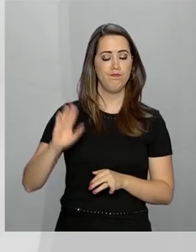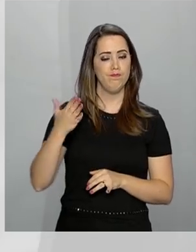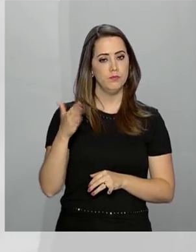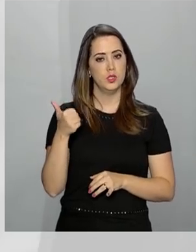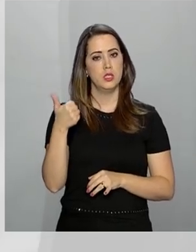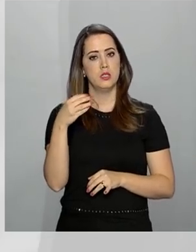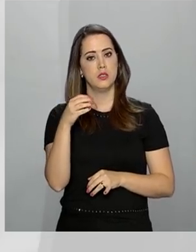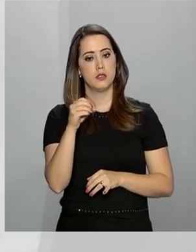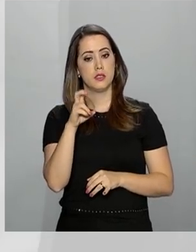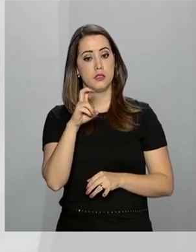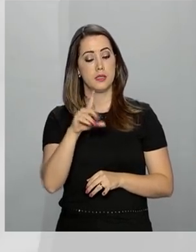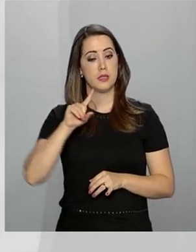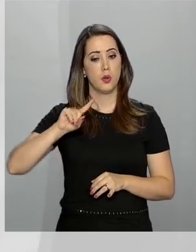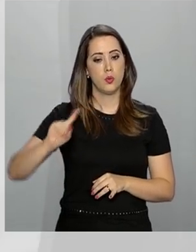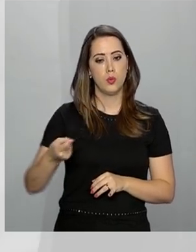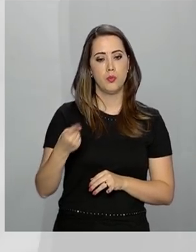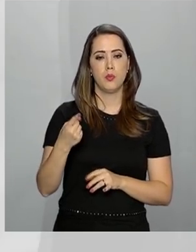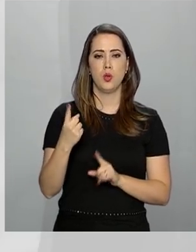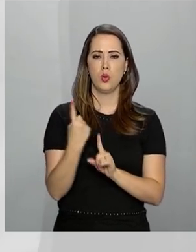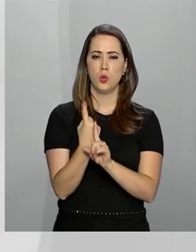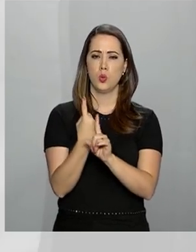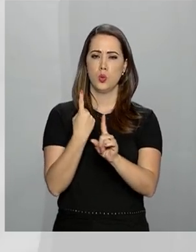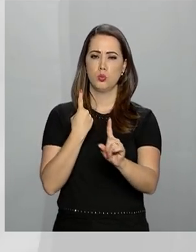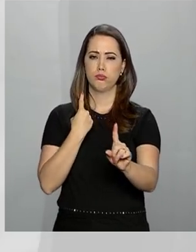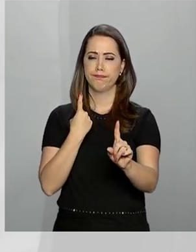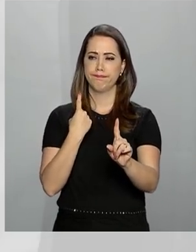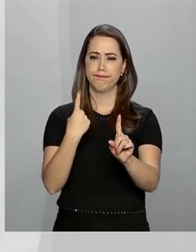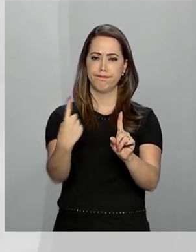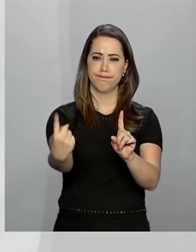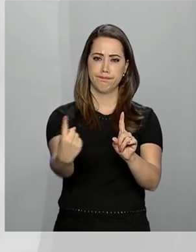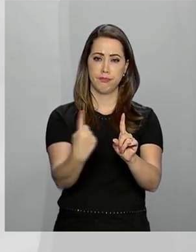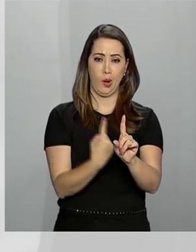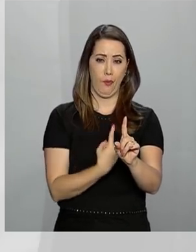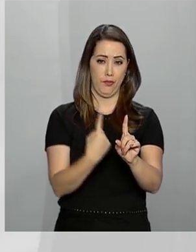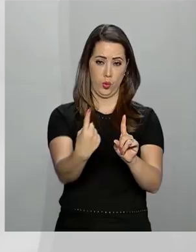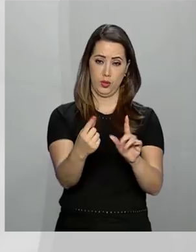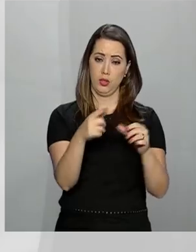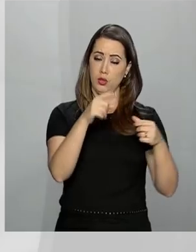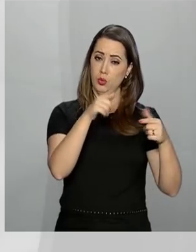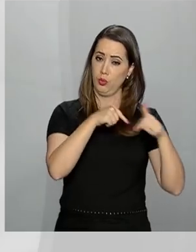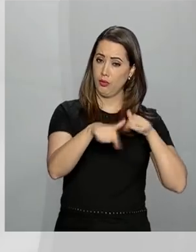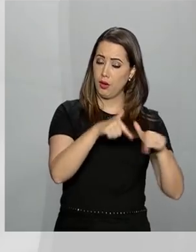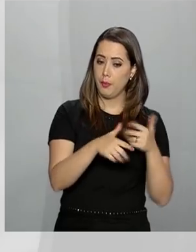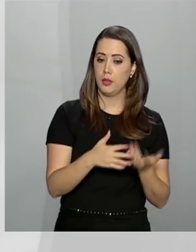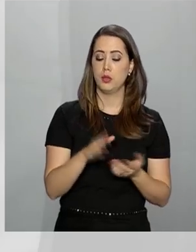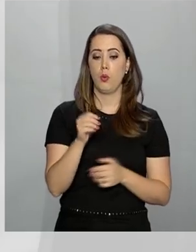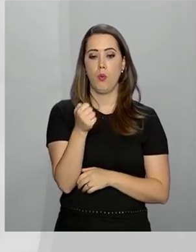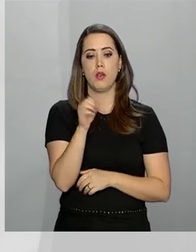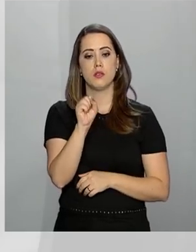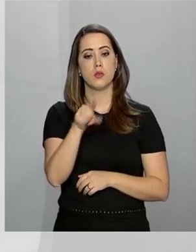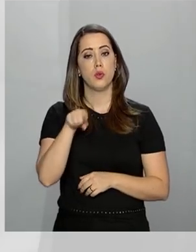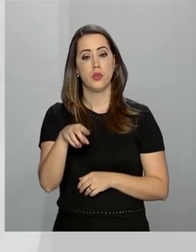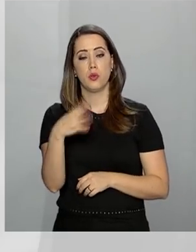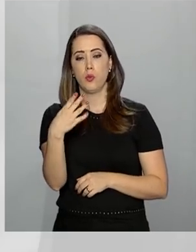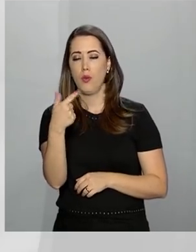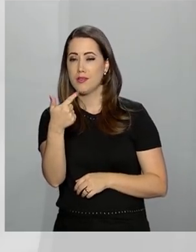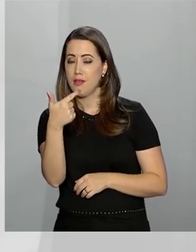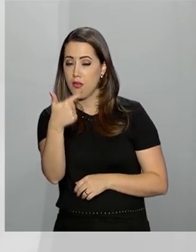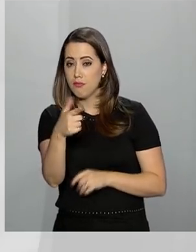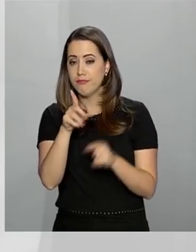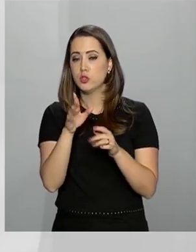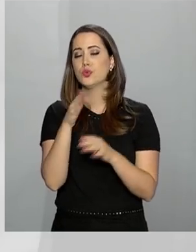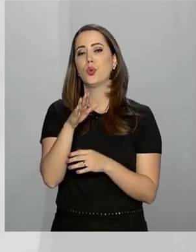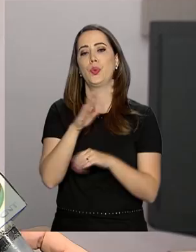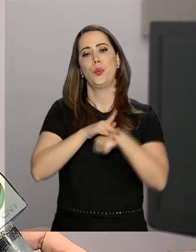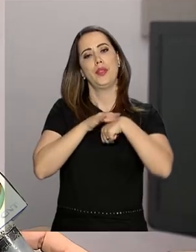105 mil no trajeto do trabalho e quase 8.500 com doenças relacionadas